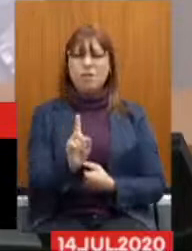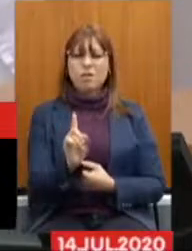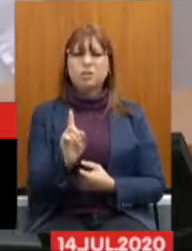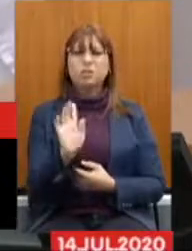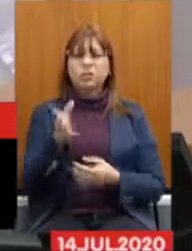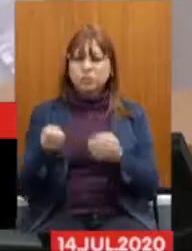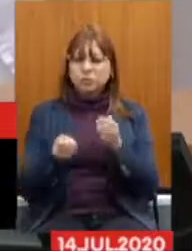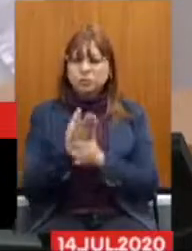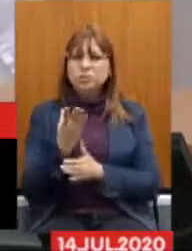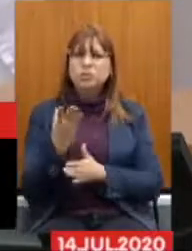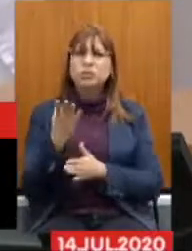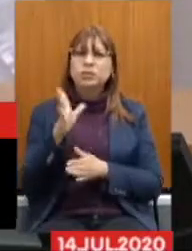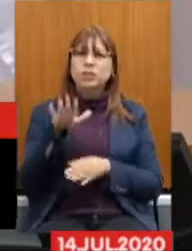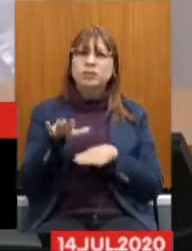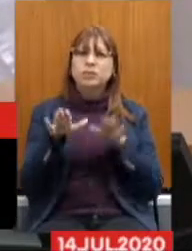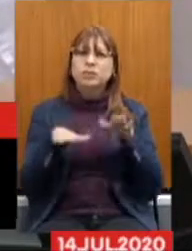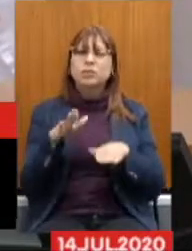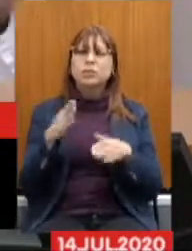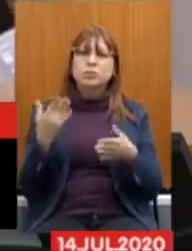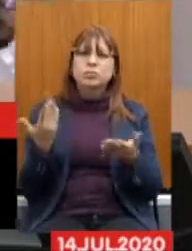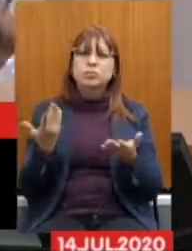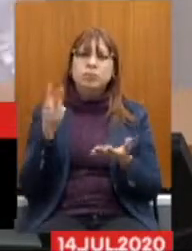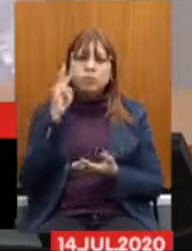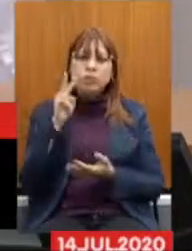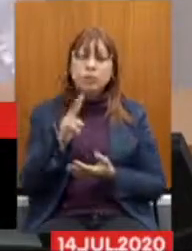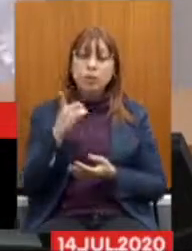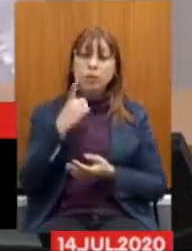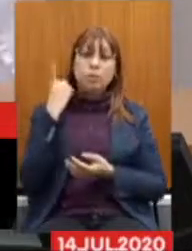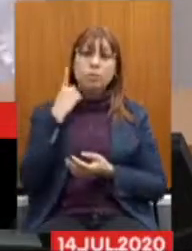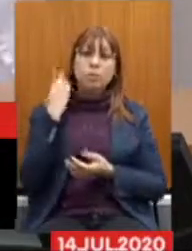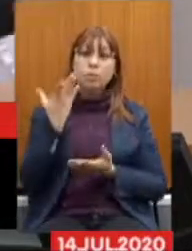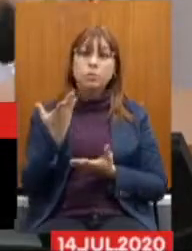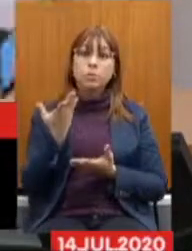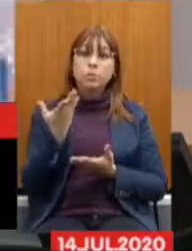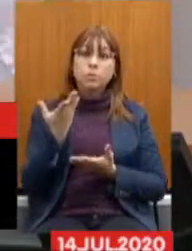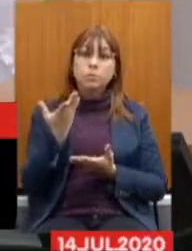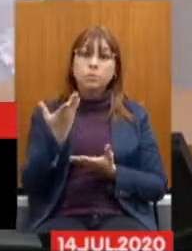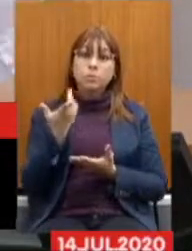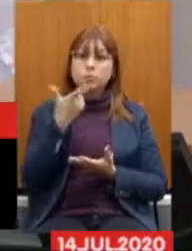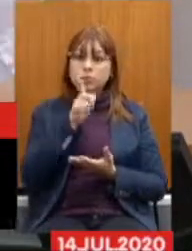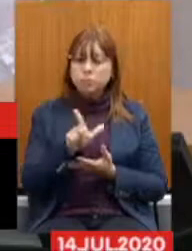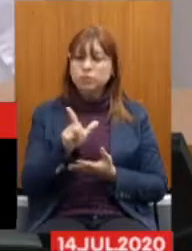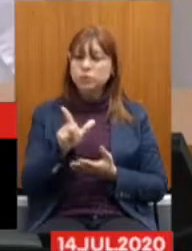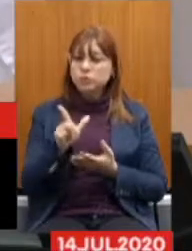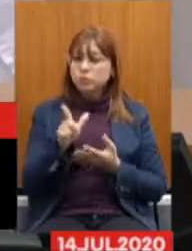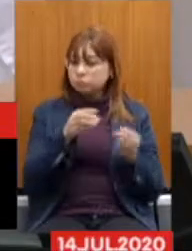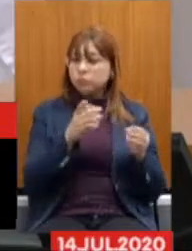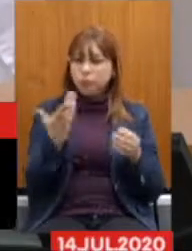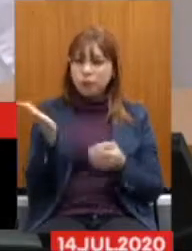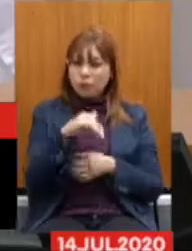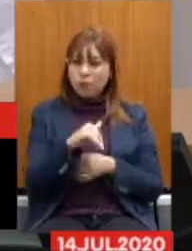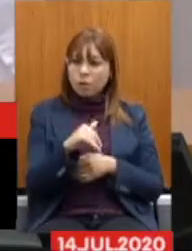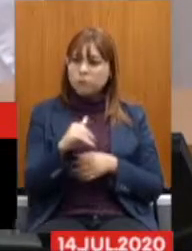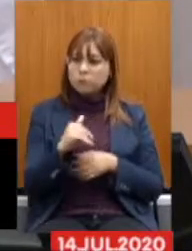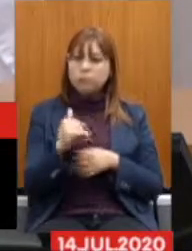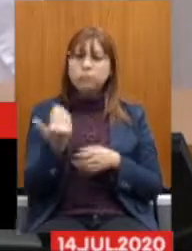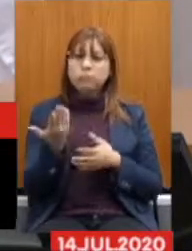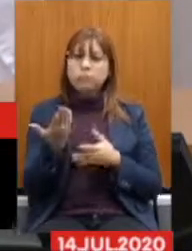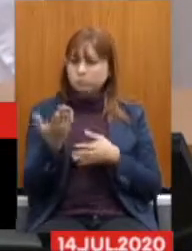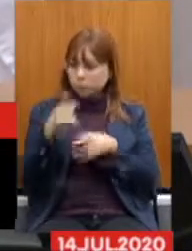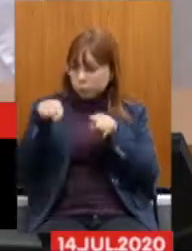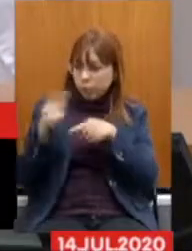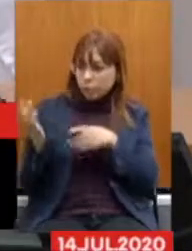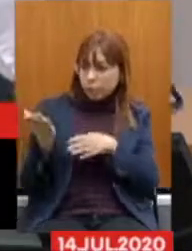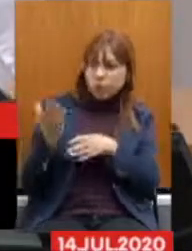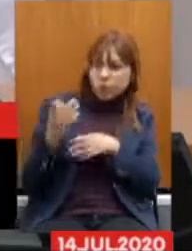vezes Carlos De chegar aqui Encontrar um deputado E para a sala dele Construir uma emenda No chat você comenta É